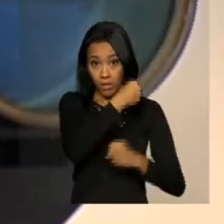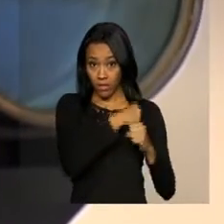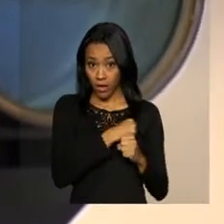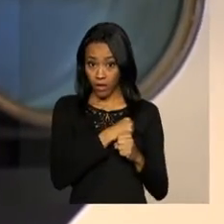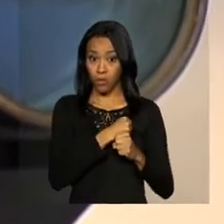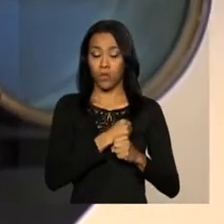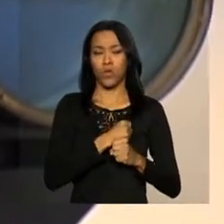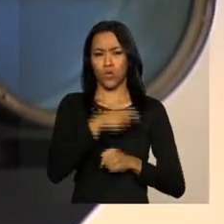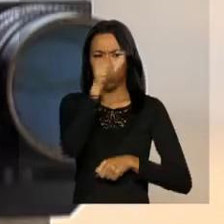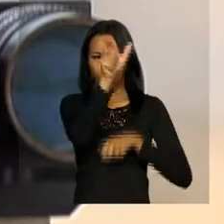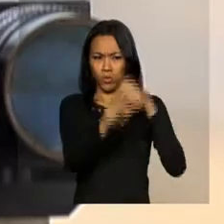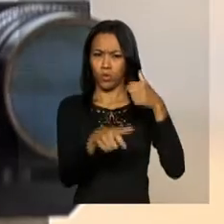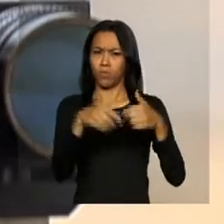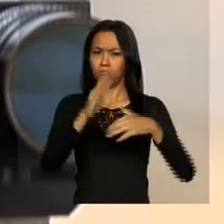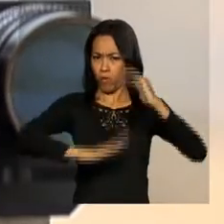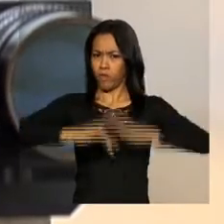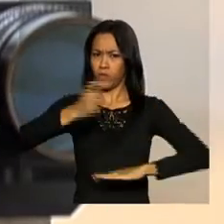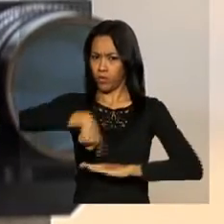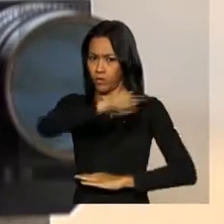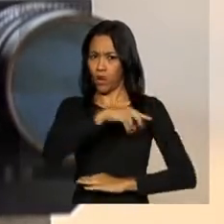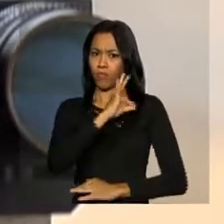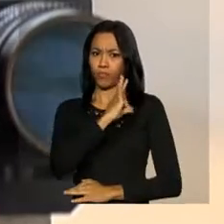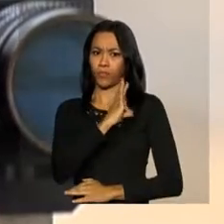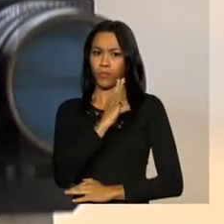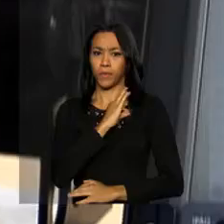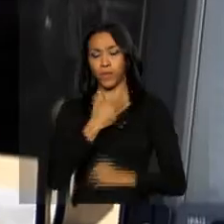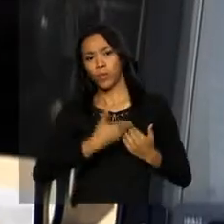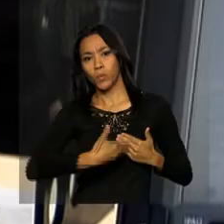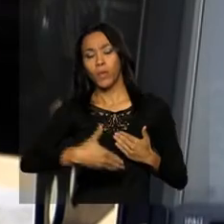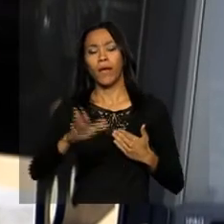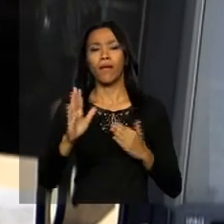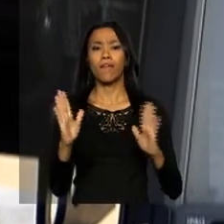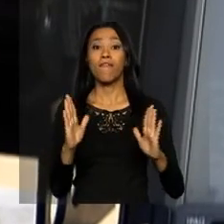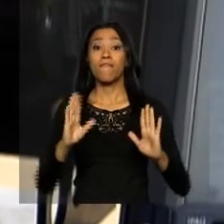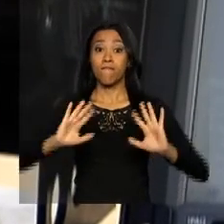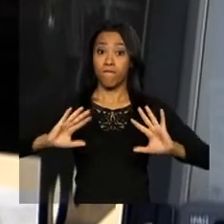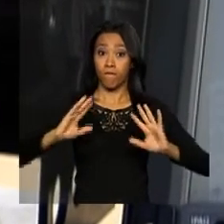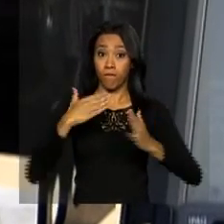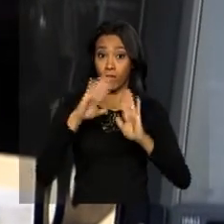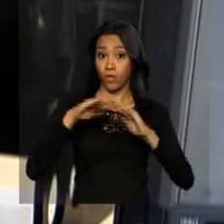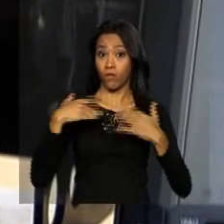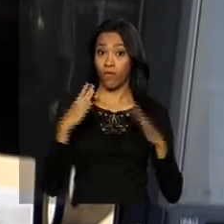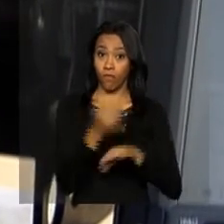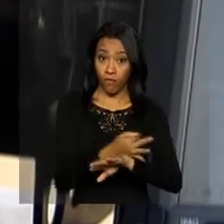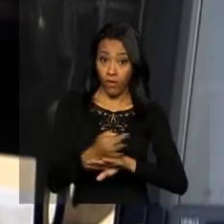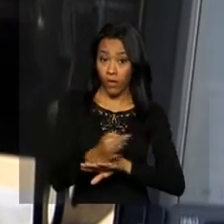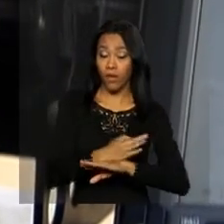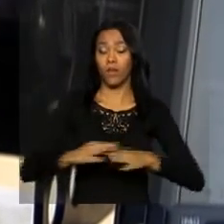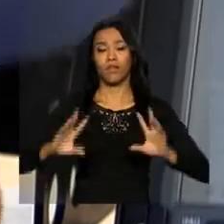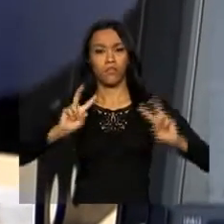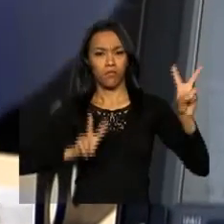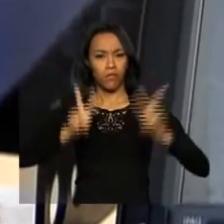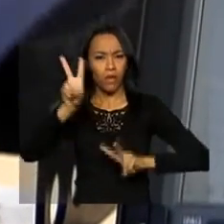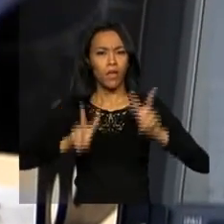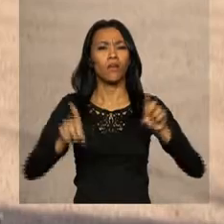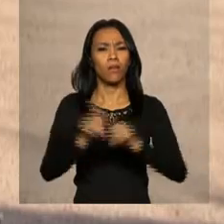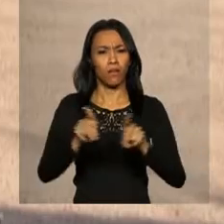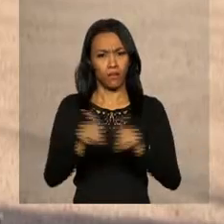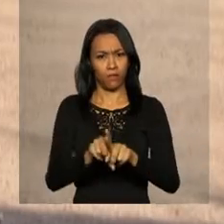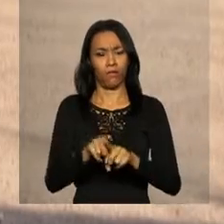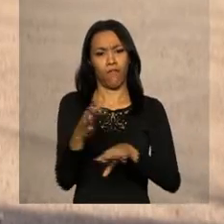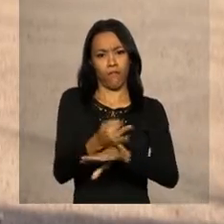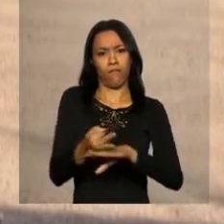fiscalizaram as rodovias durante as férias escolares, as festas de final de ano e também o carnaval. Ao todo,